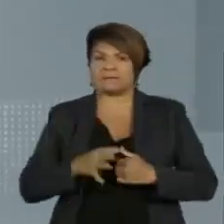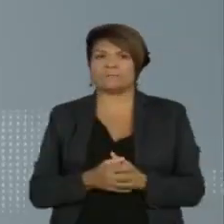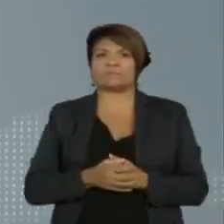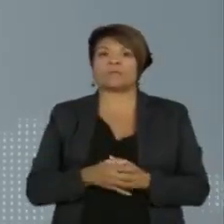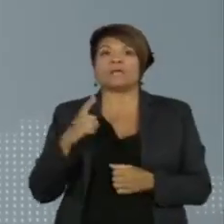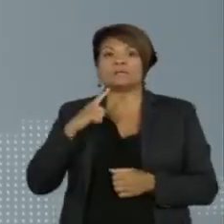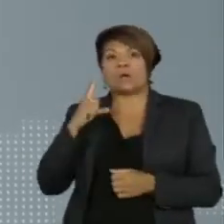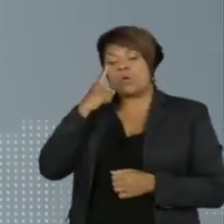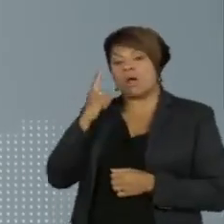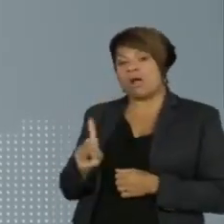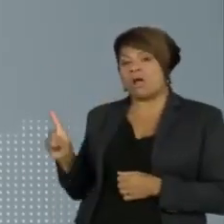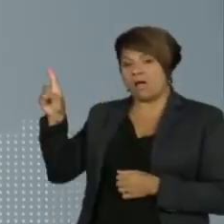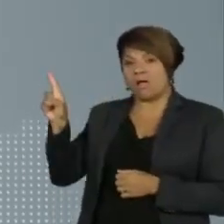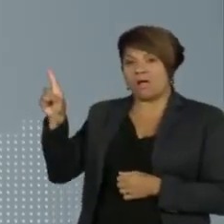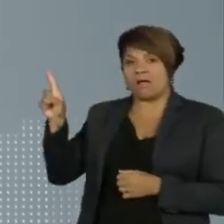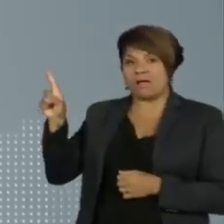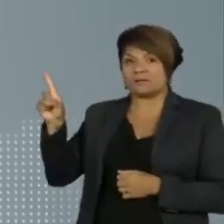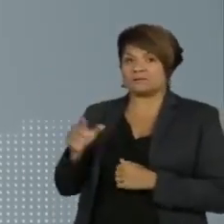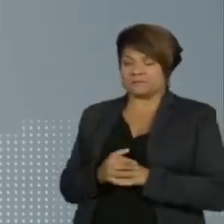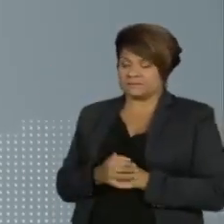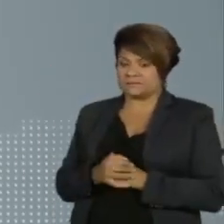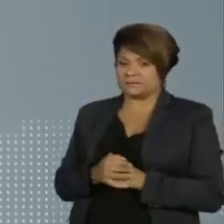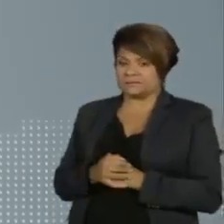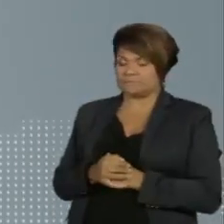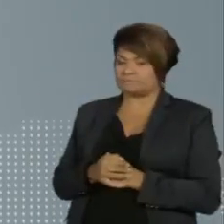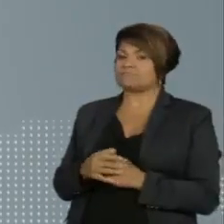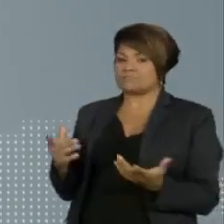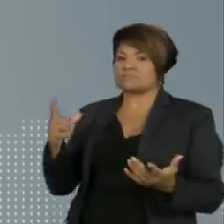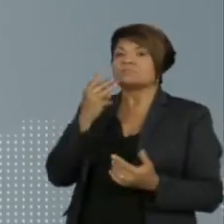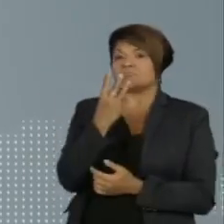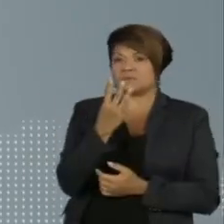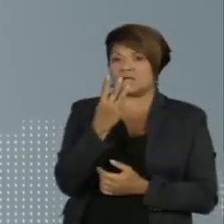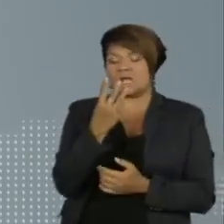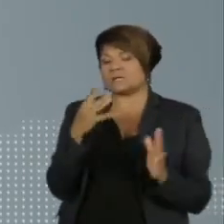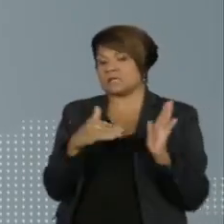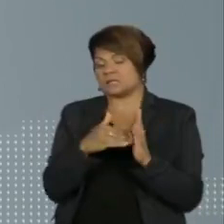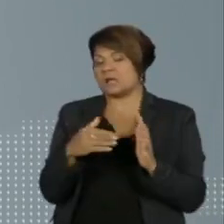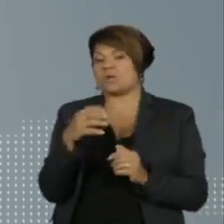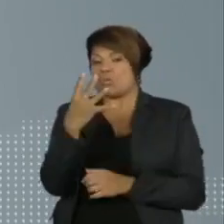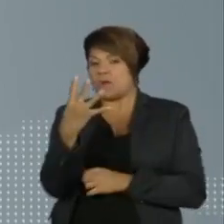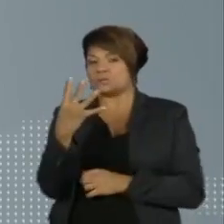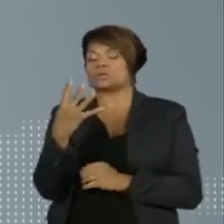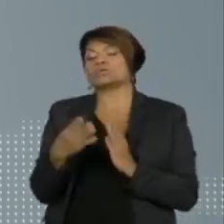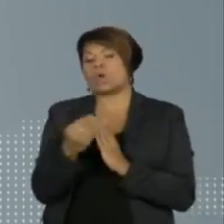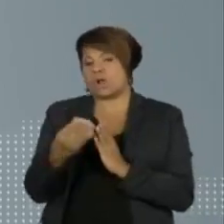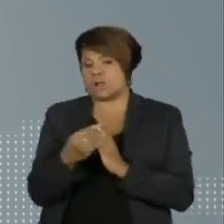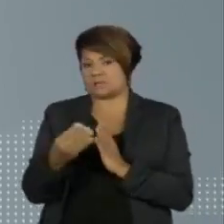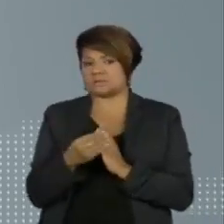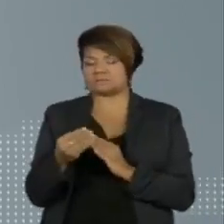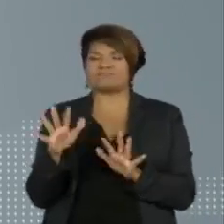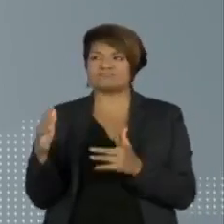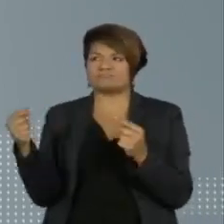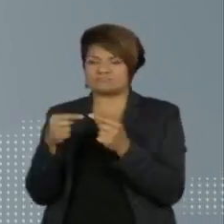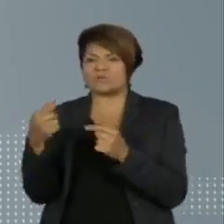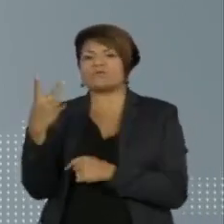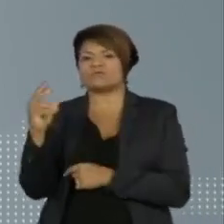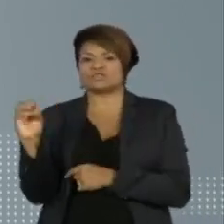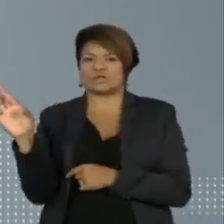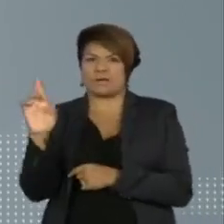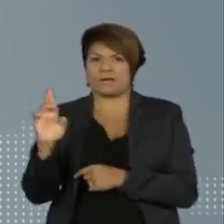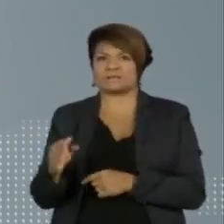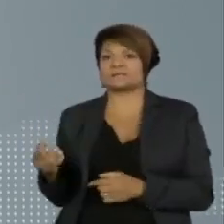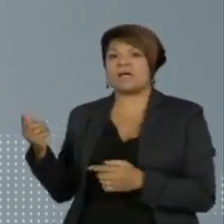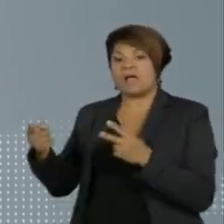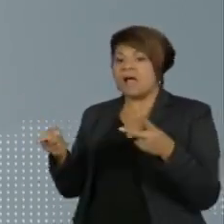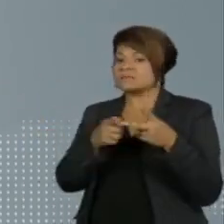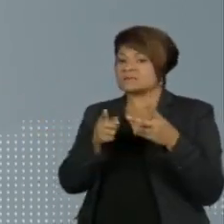-AstraZeneca custa entre 3 e 4 dólares, equivalente a 20 reais. A Coronavac, 10 dólares